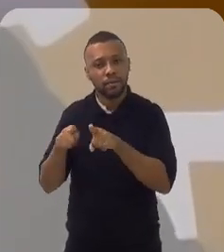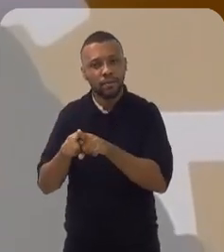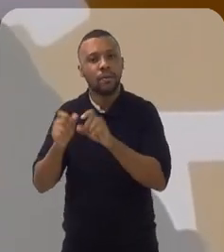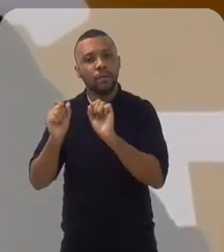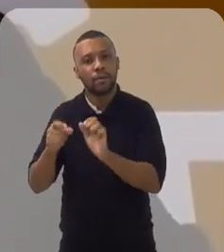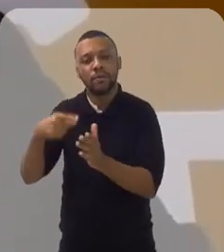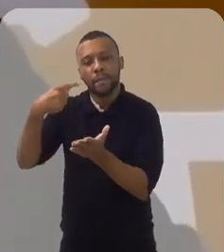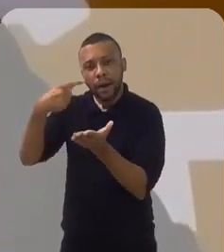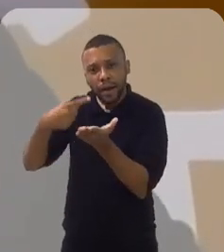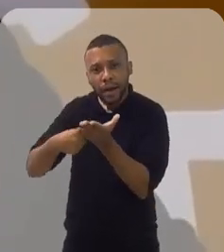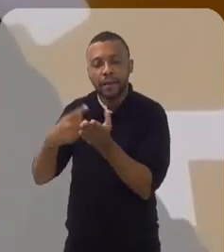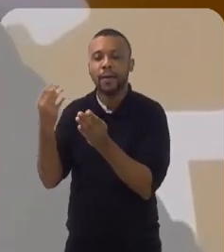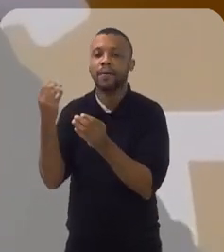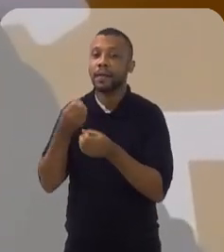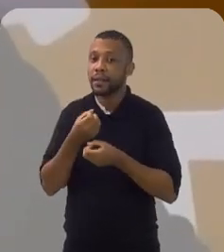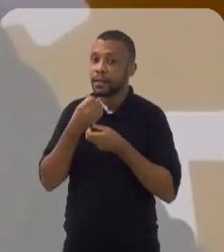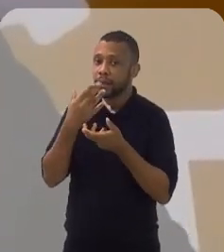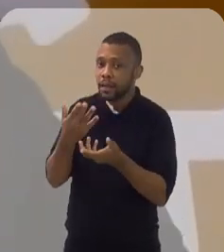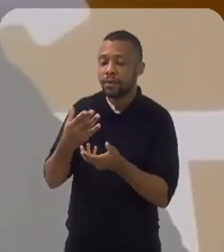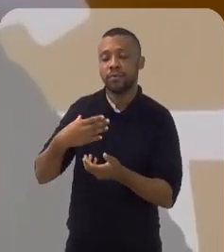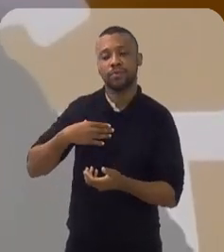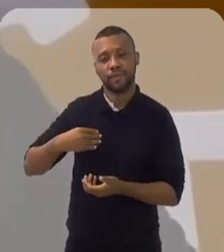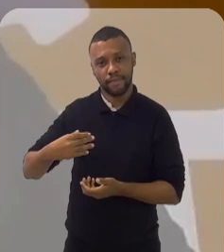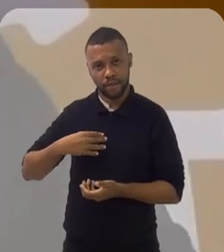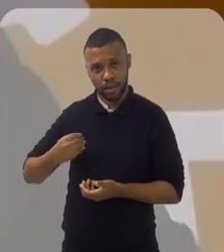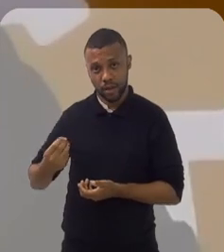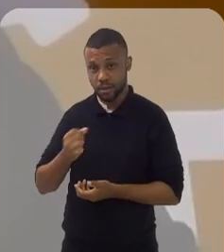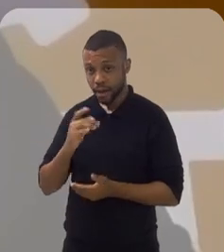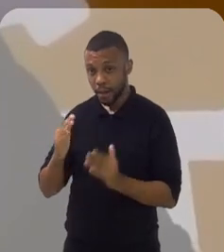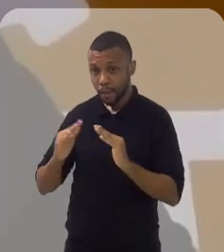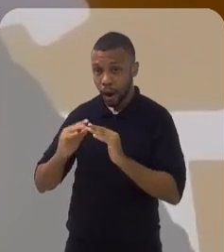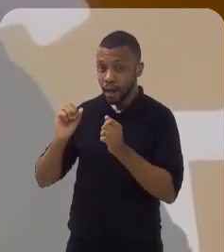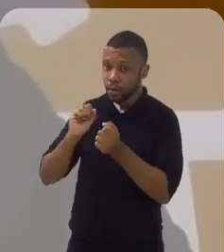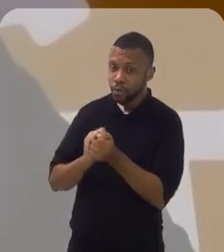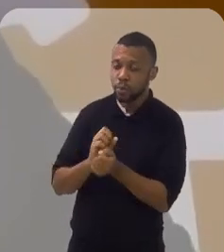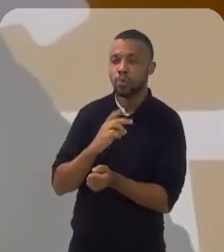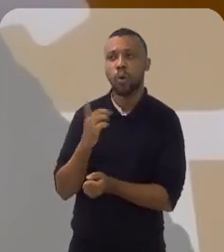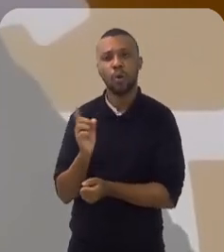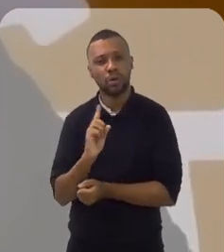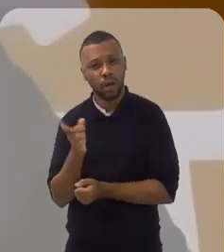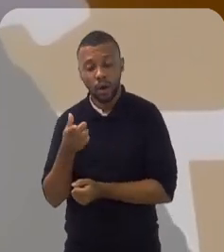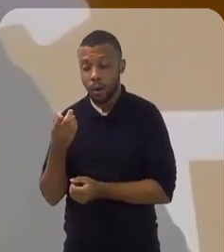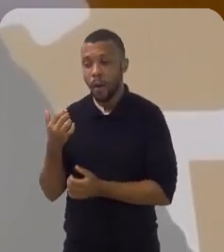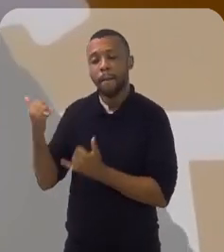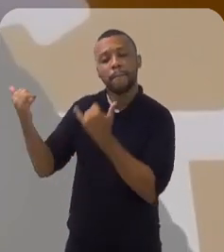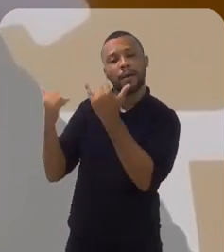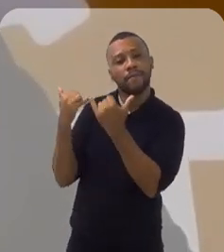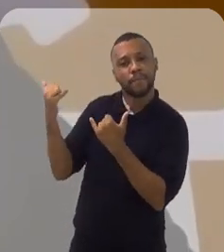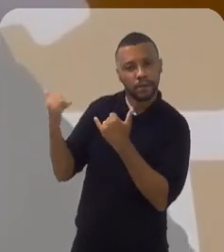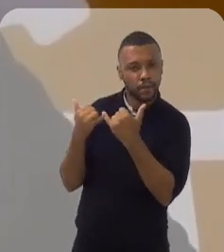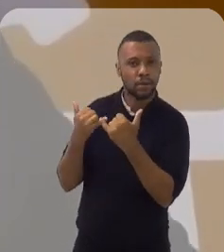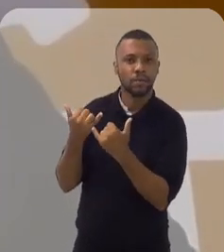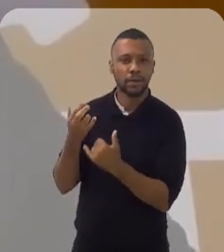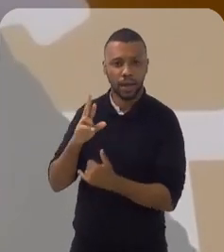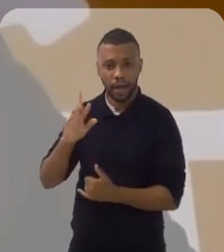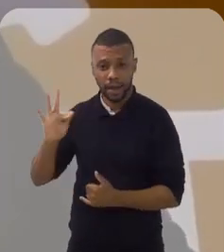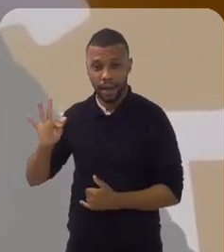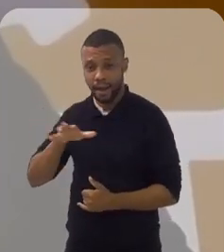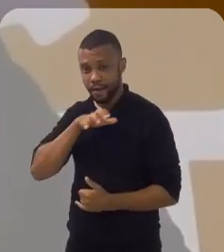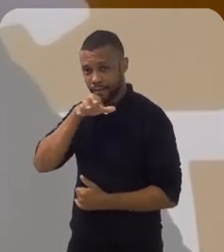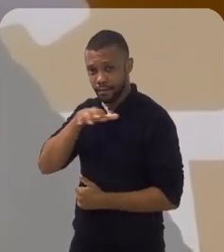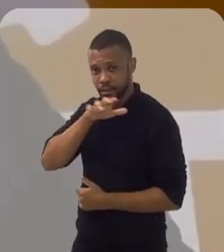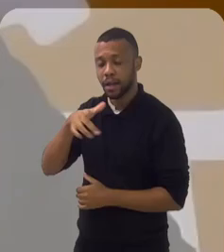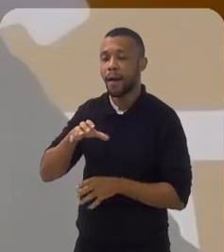pode marcar ali na declaração de dependência se aquele dependente mora com você ou não. é uma informação que a Receita Federal está